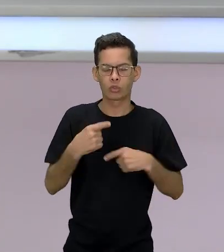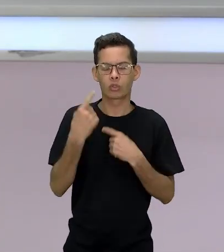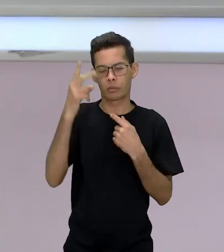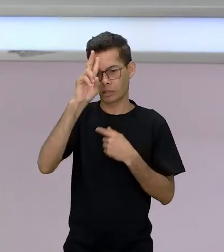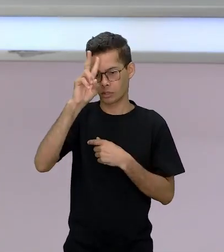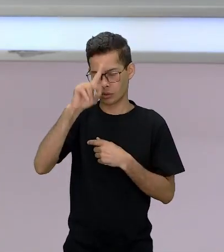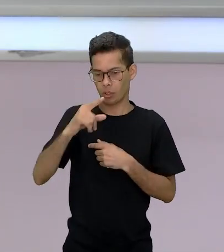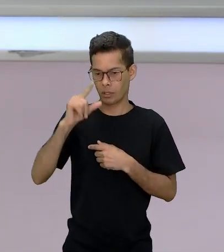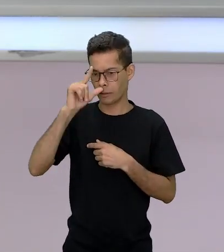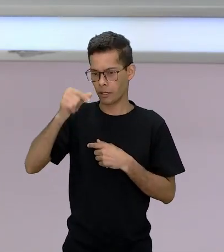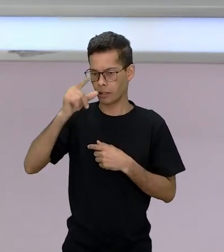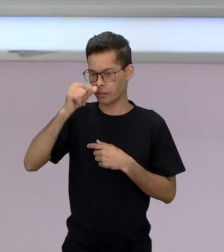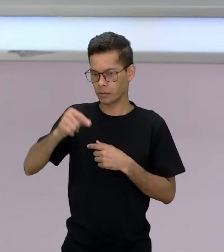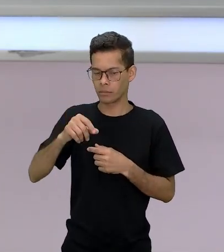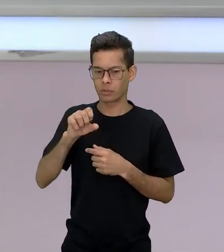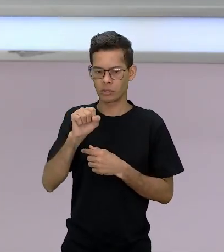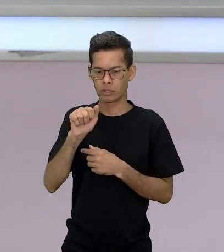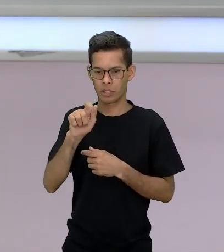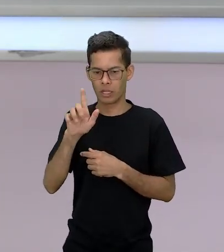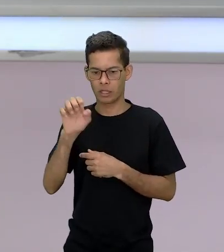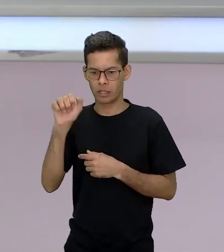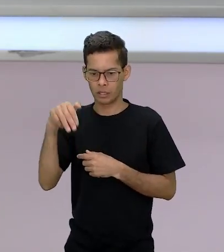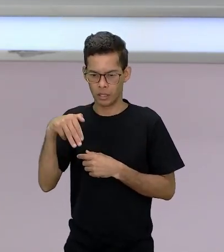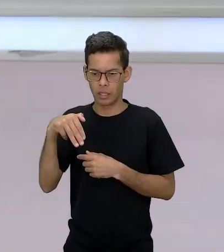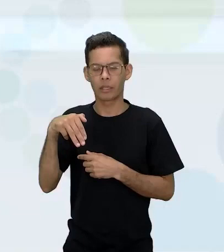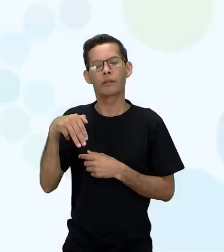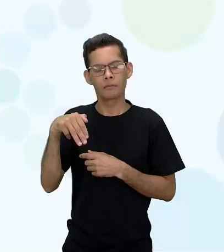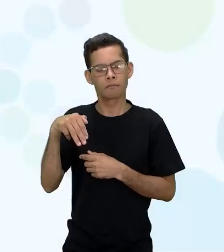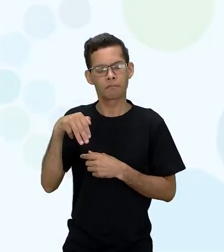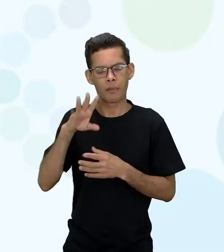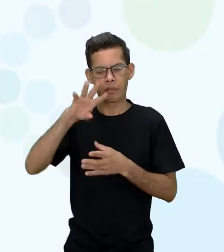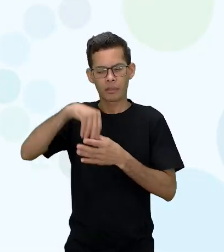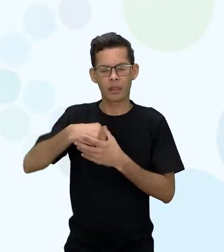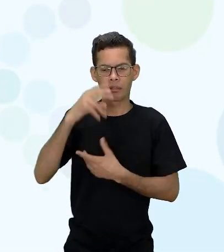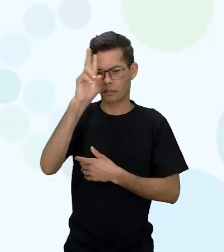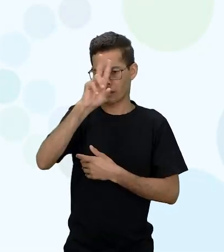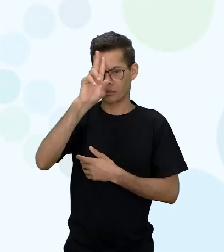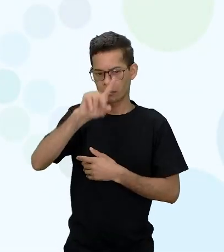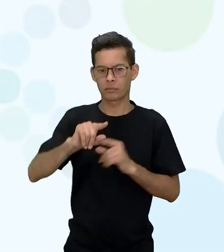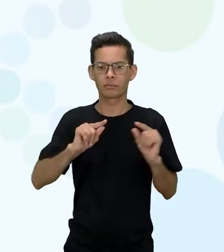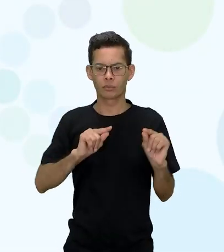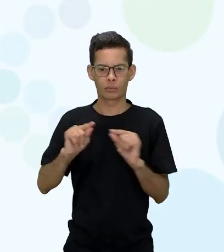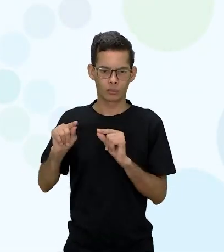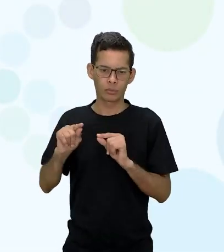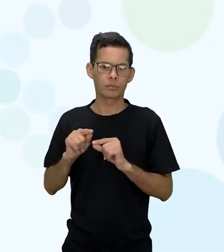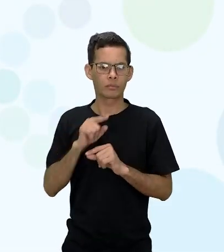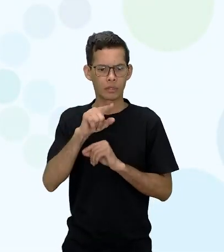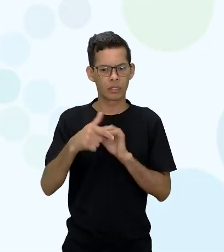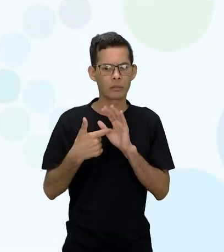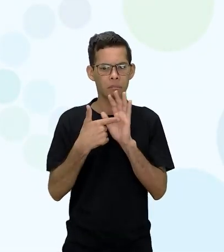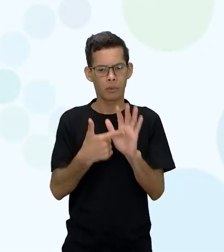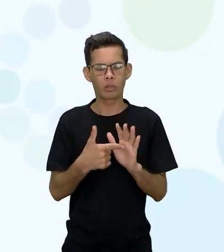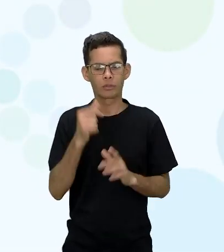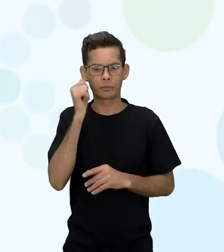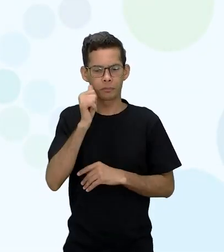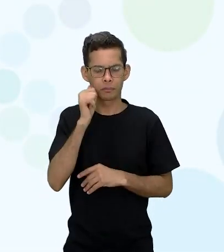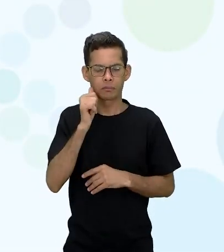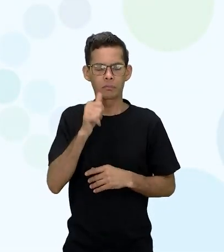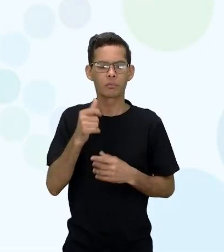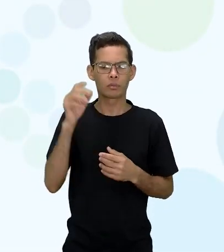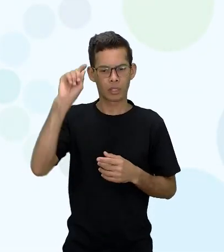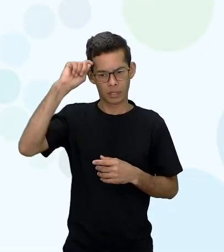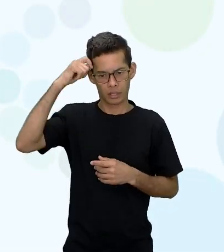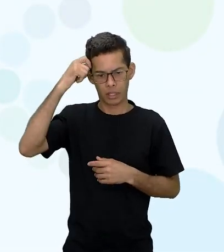Salém. E nessa história aparece uma serva, uma escrava, que é a